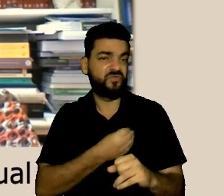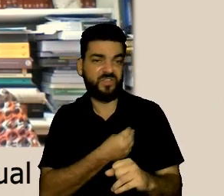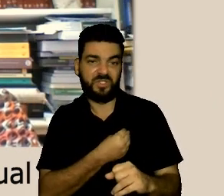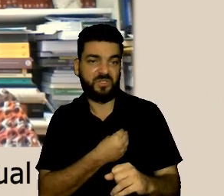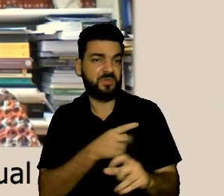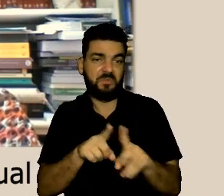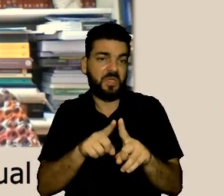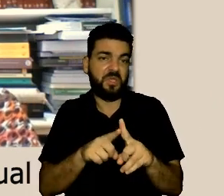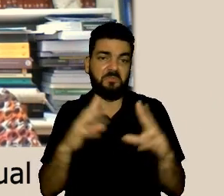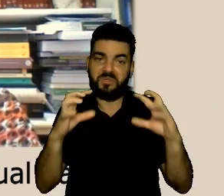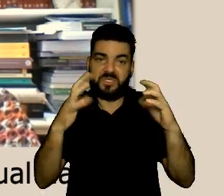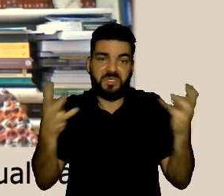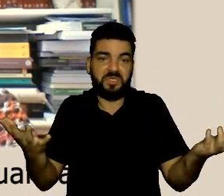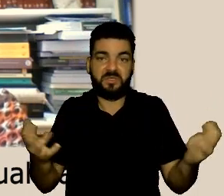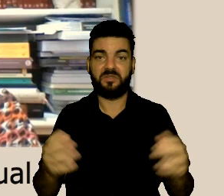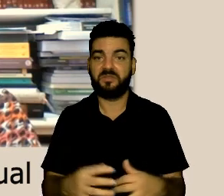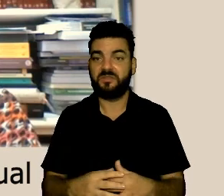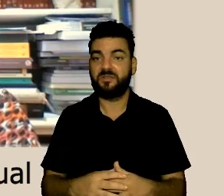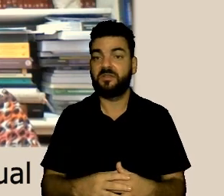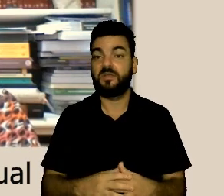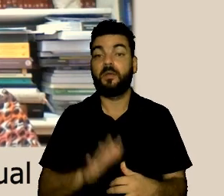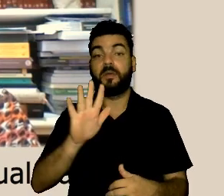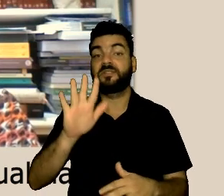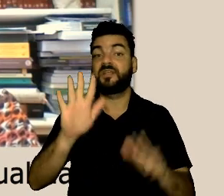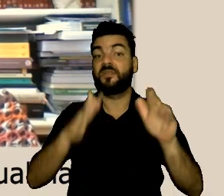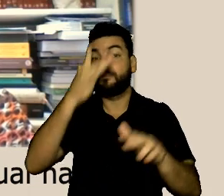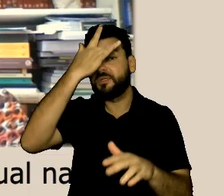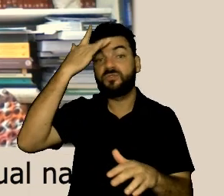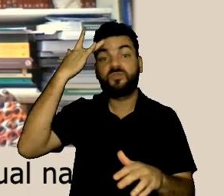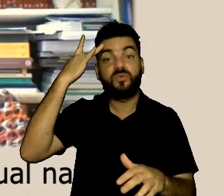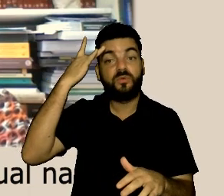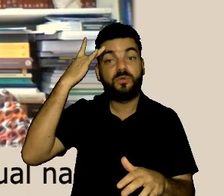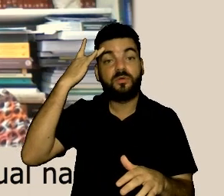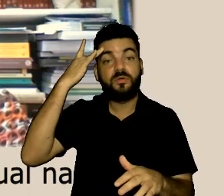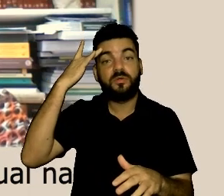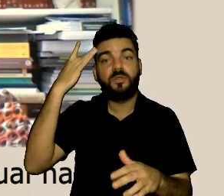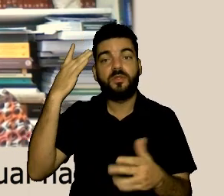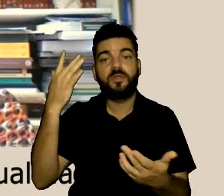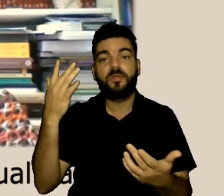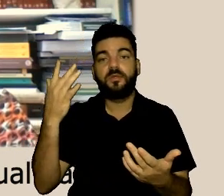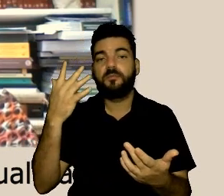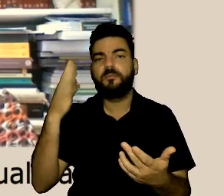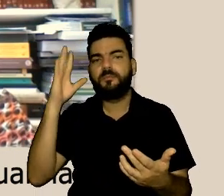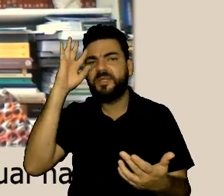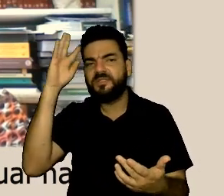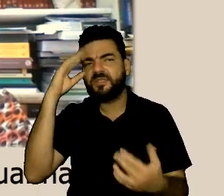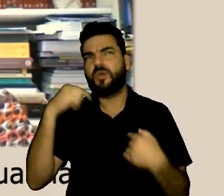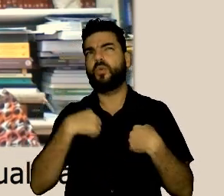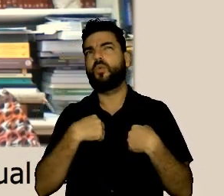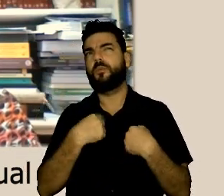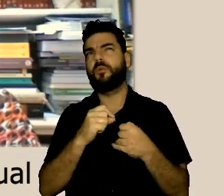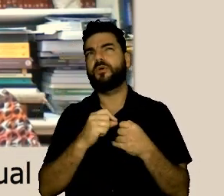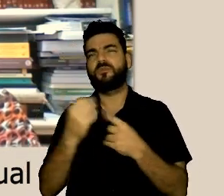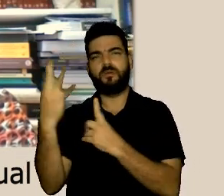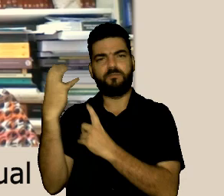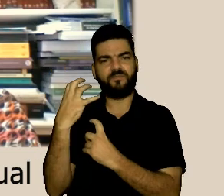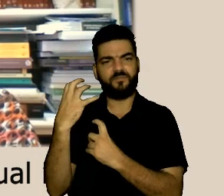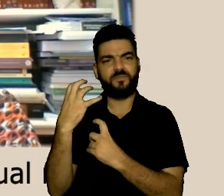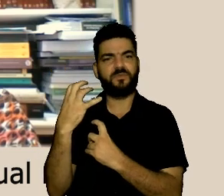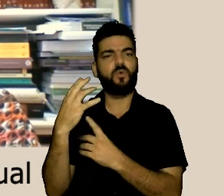conflitos na nossa vida e no nosso trabalho também e isso é uma forma das pessoas